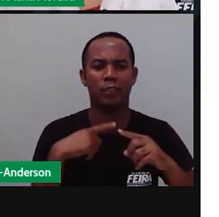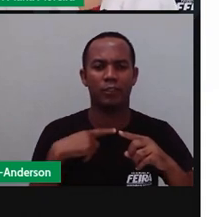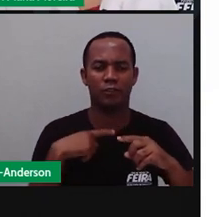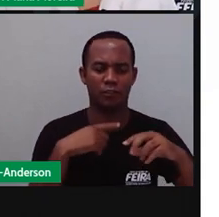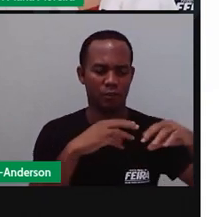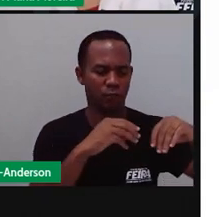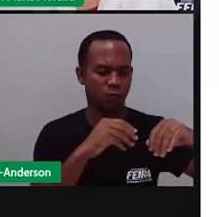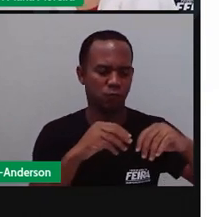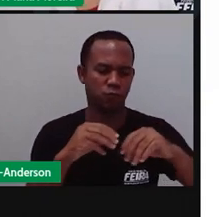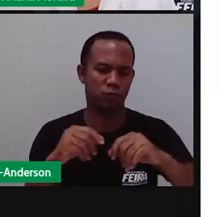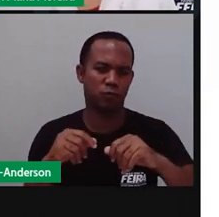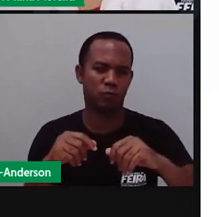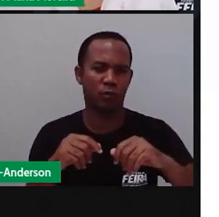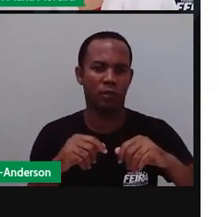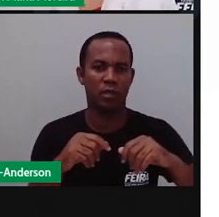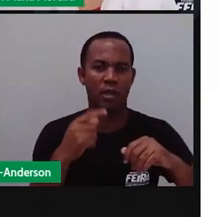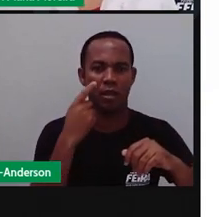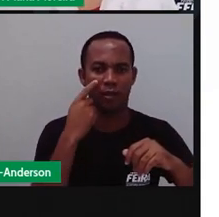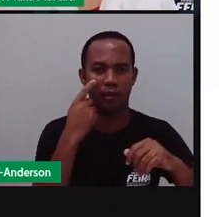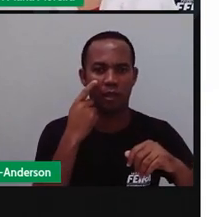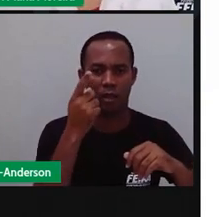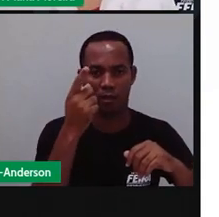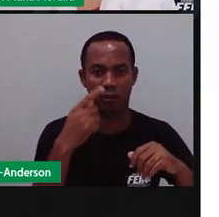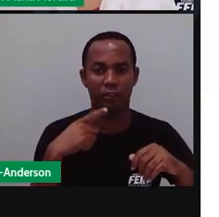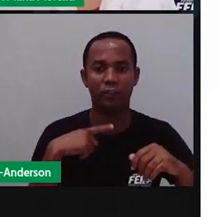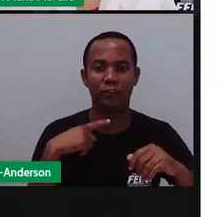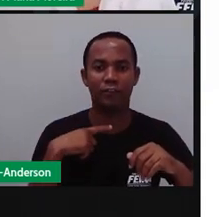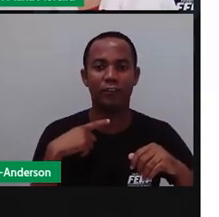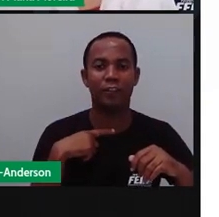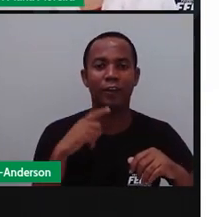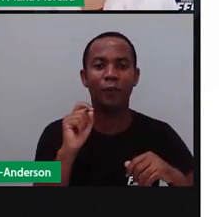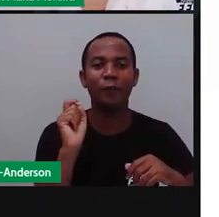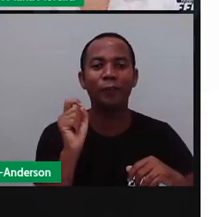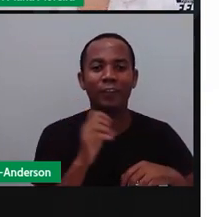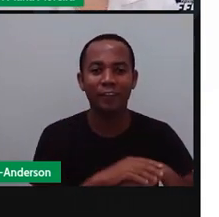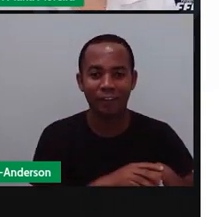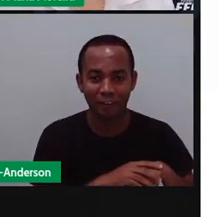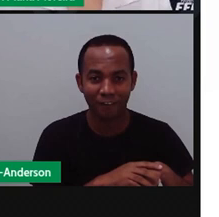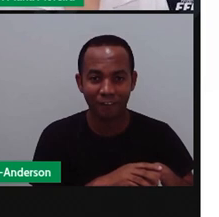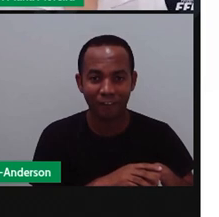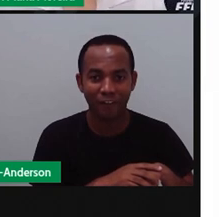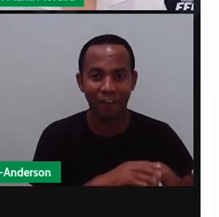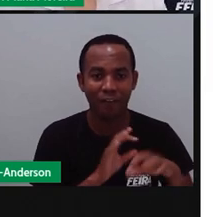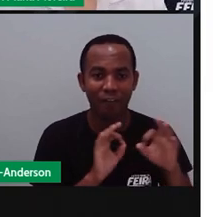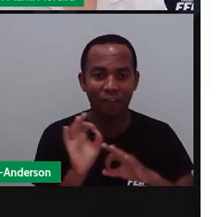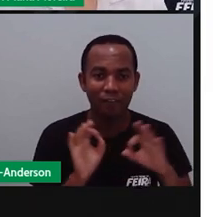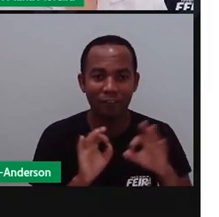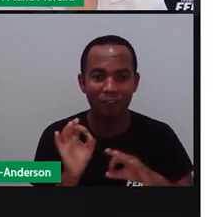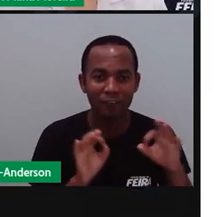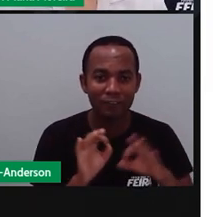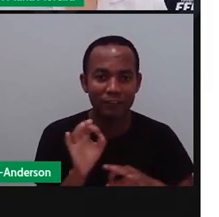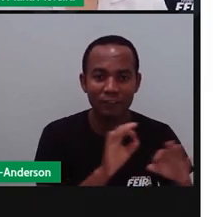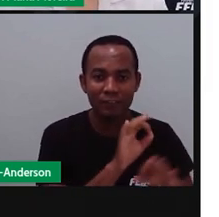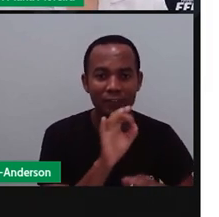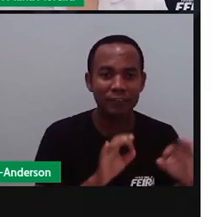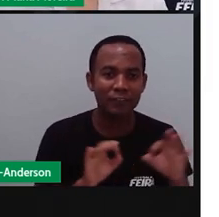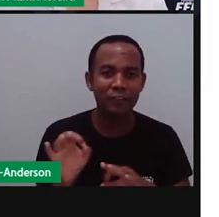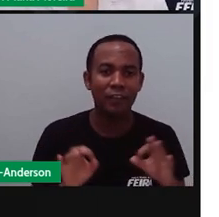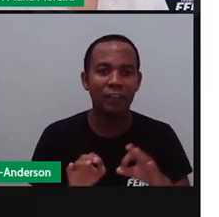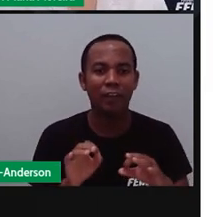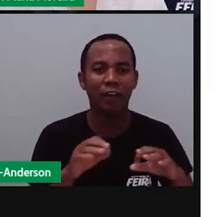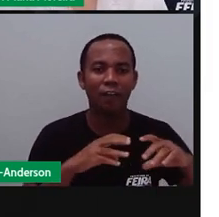verão. Que em Portugal e na Europa toda é o quê? Em junho, julho e agosto. Exatamente na época do nosso